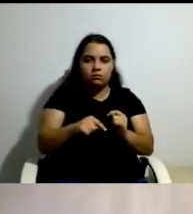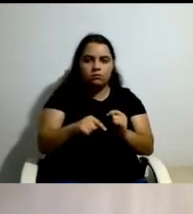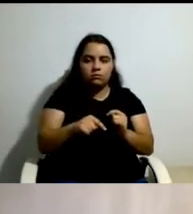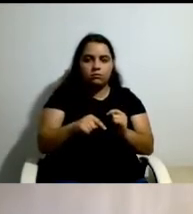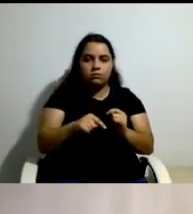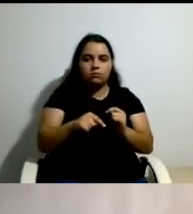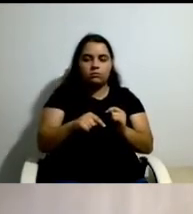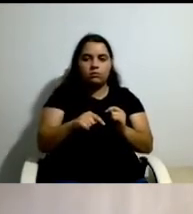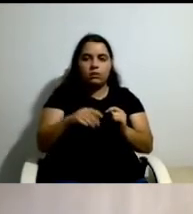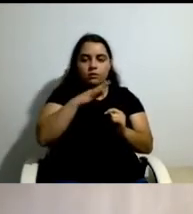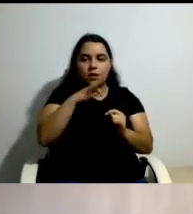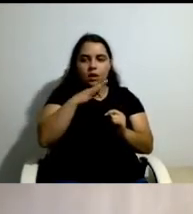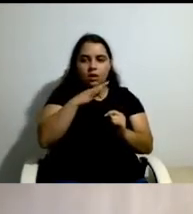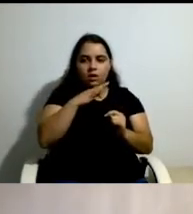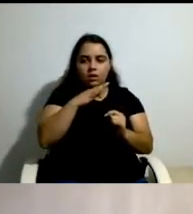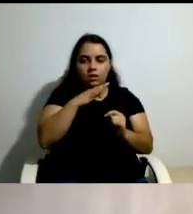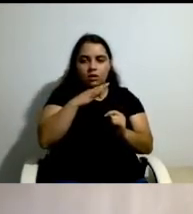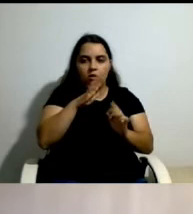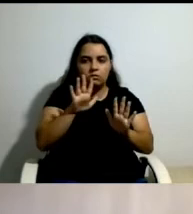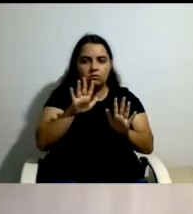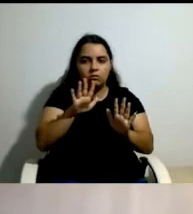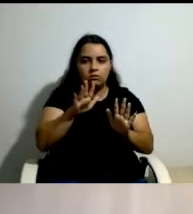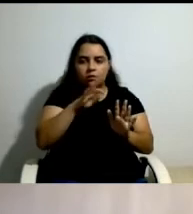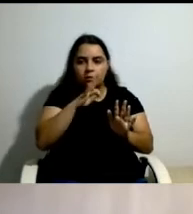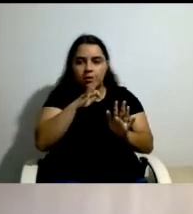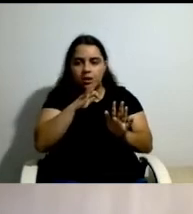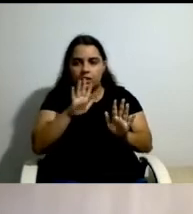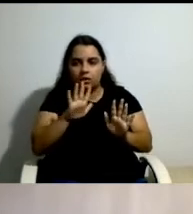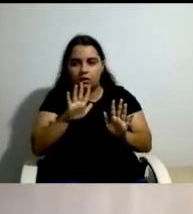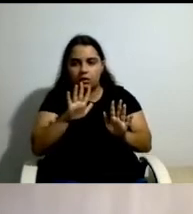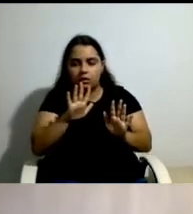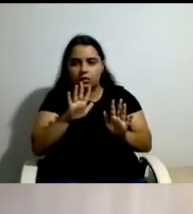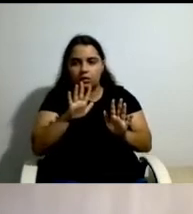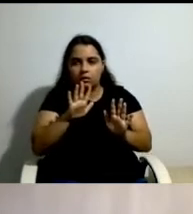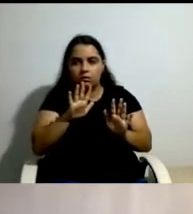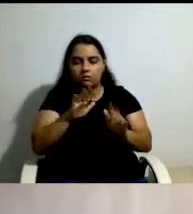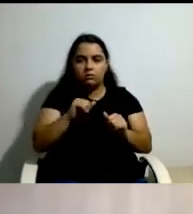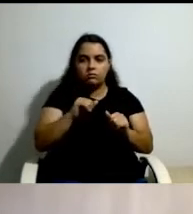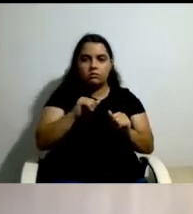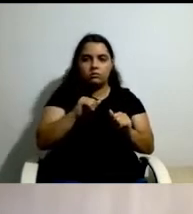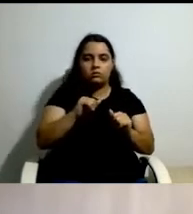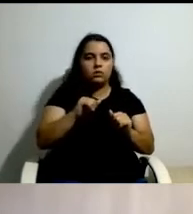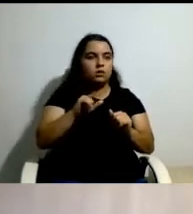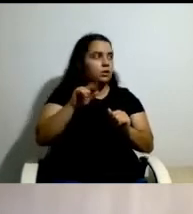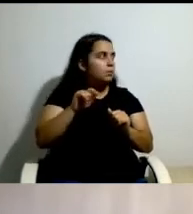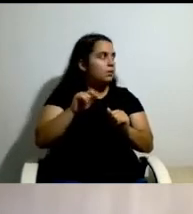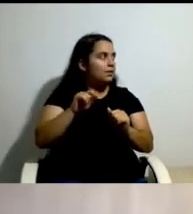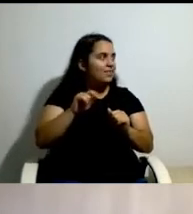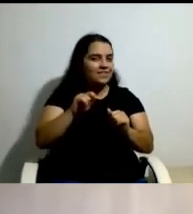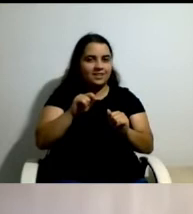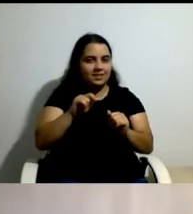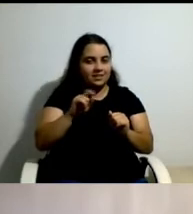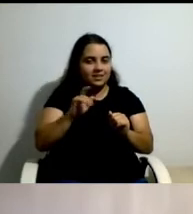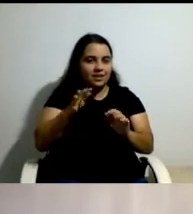Família! Família! Família! E com, portanto, a filosofia